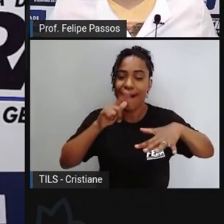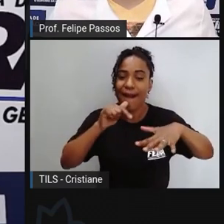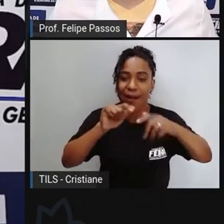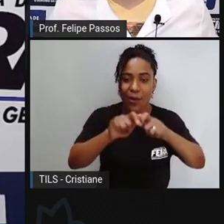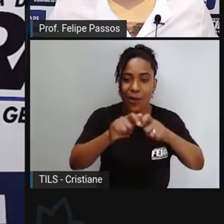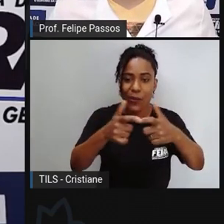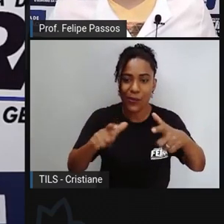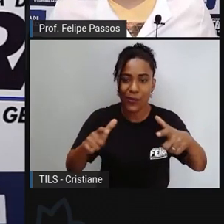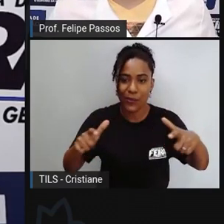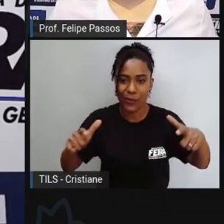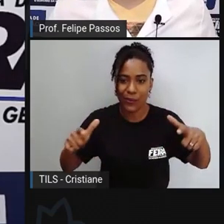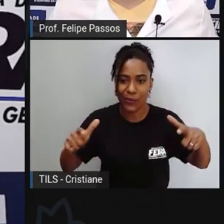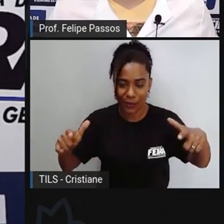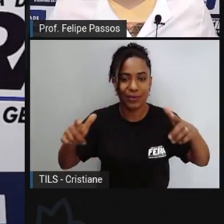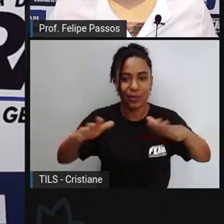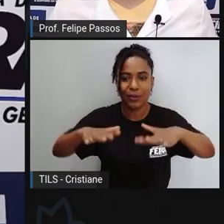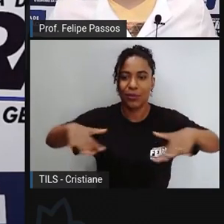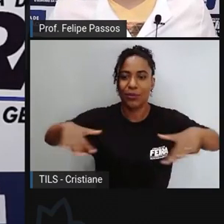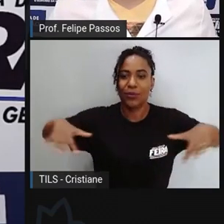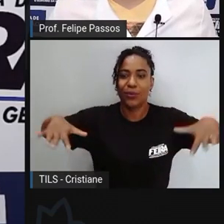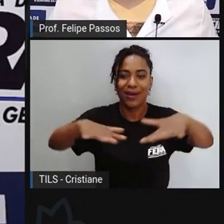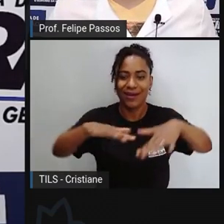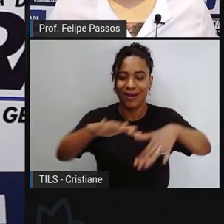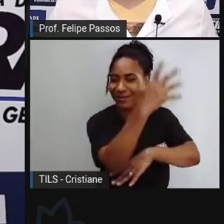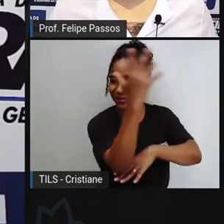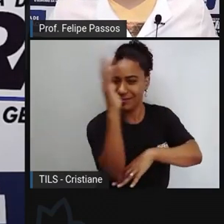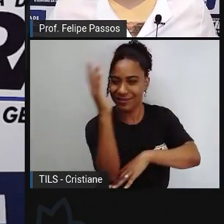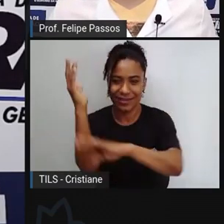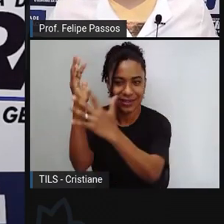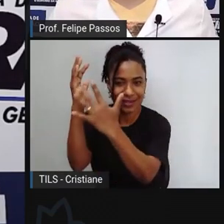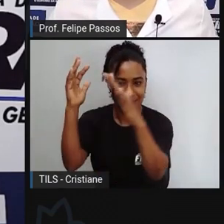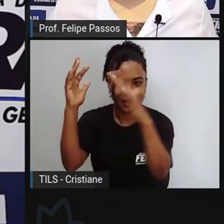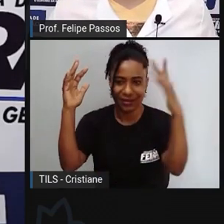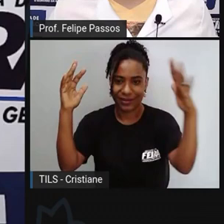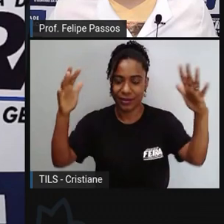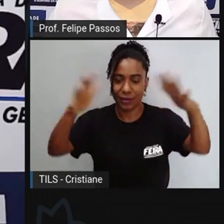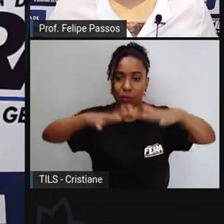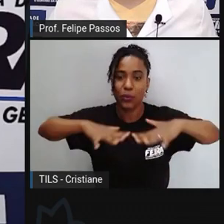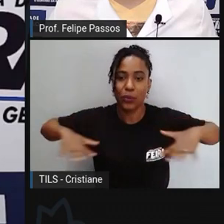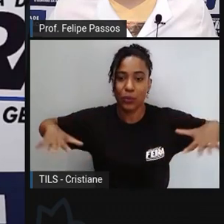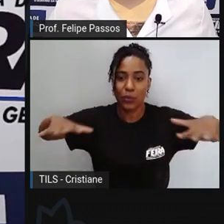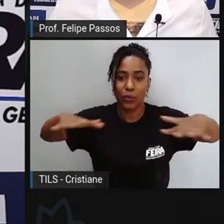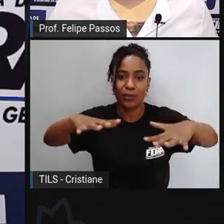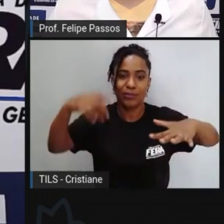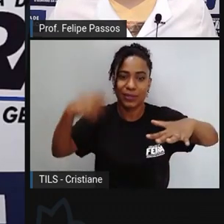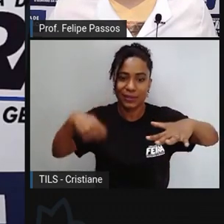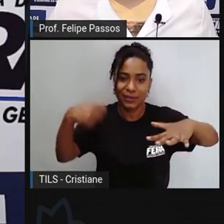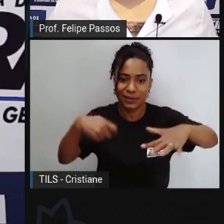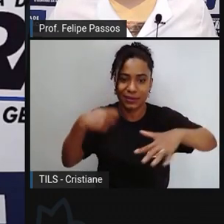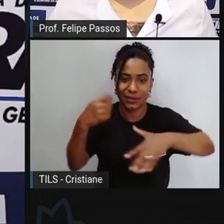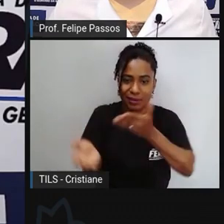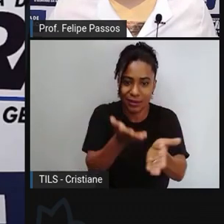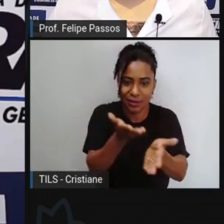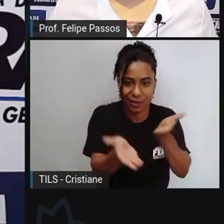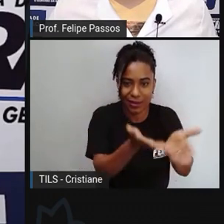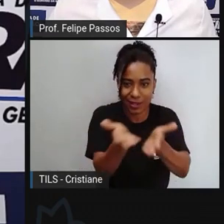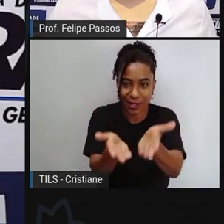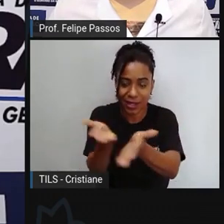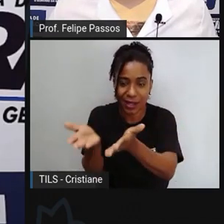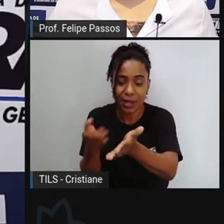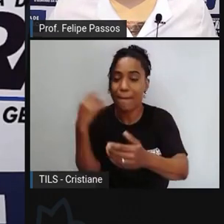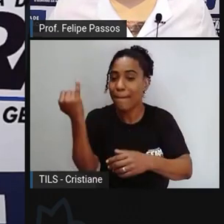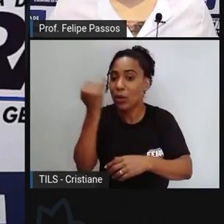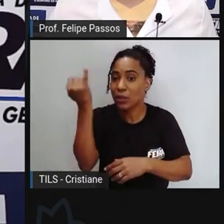para que elas se mantenham íntegras a mata ciliar